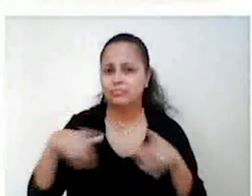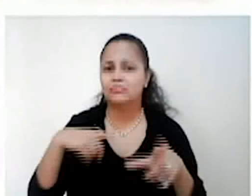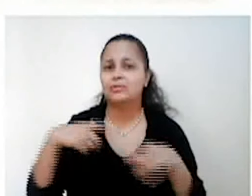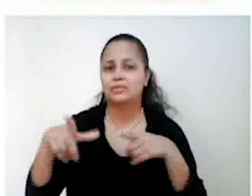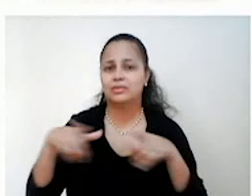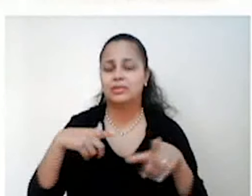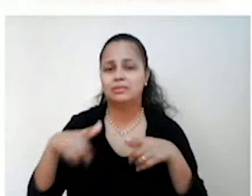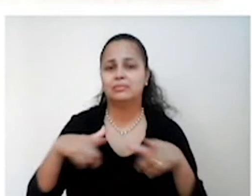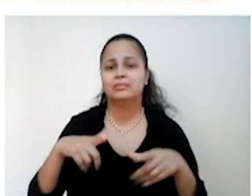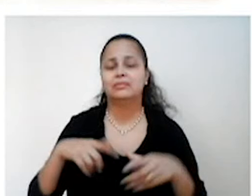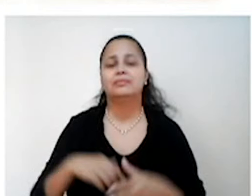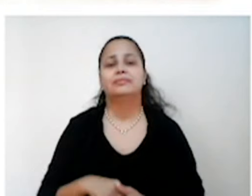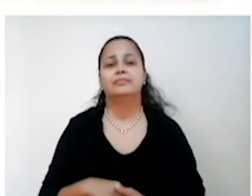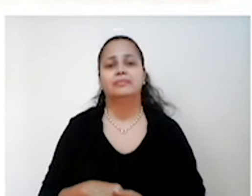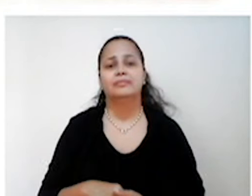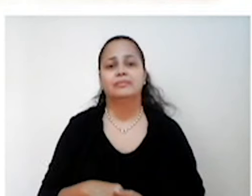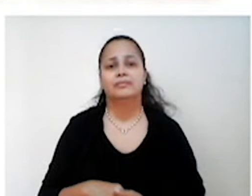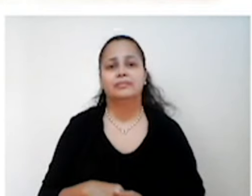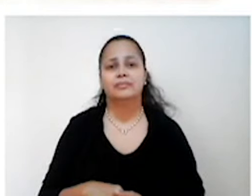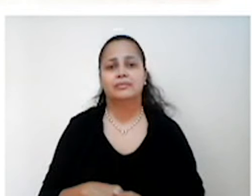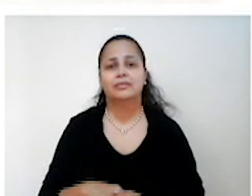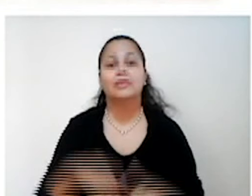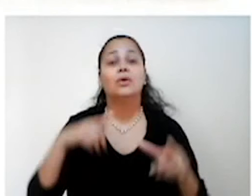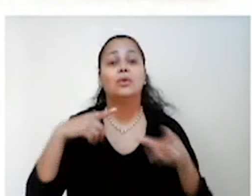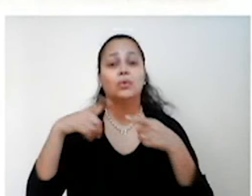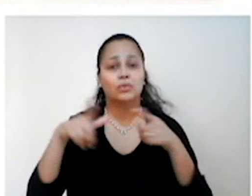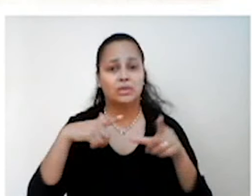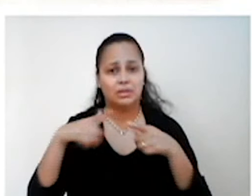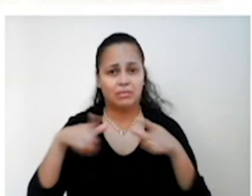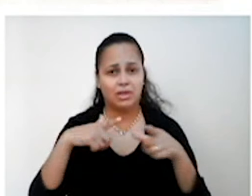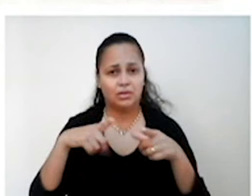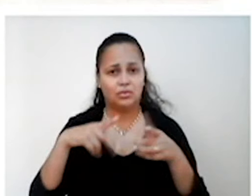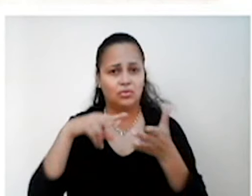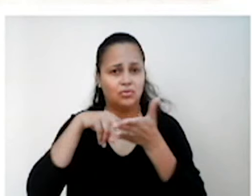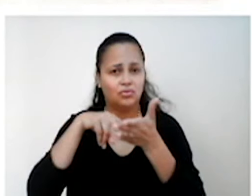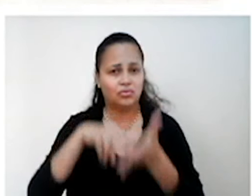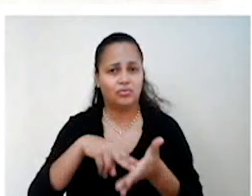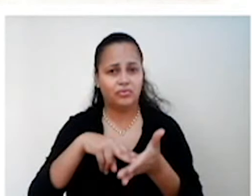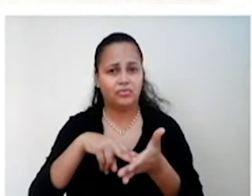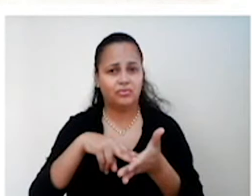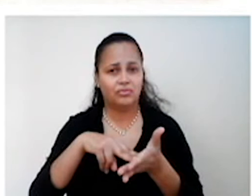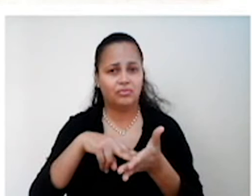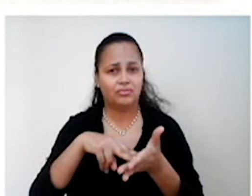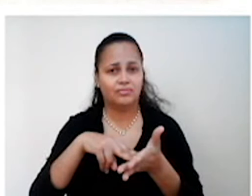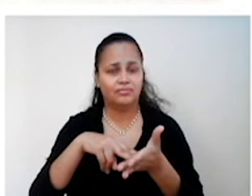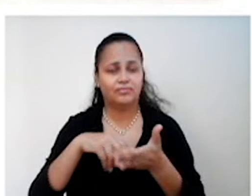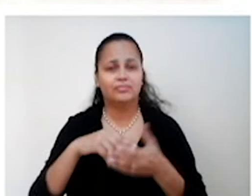camponeses. Trabalhadores que apoiavam o comunismo,